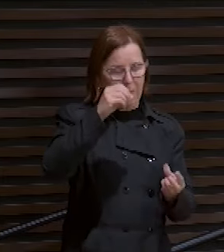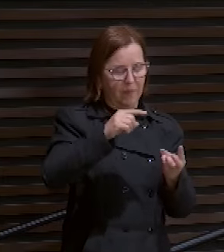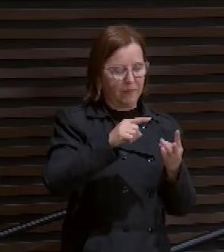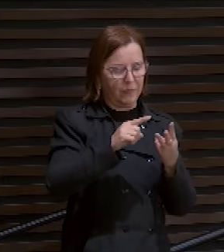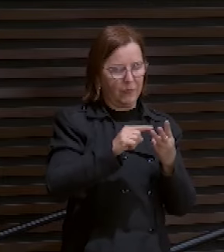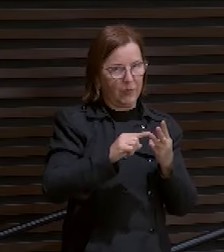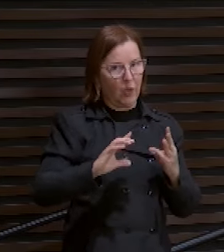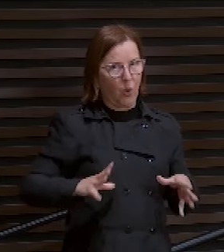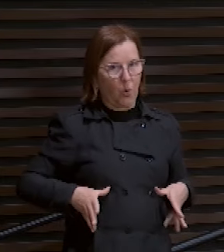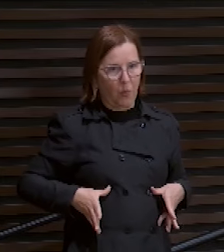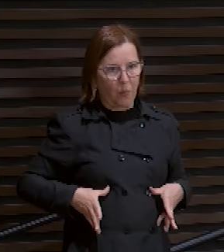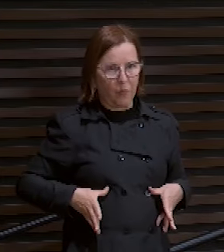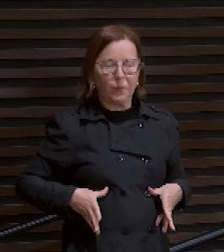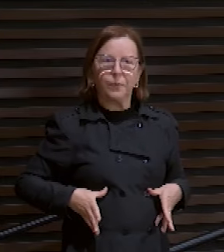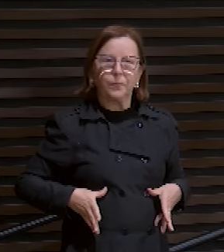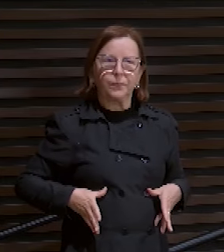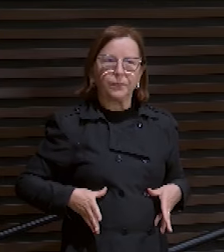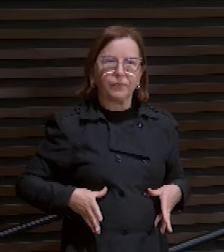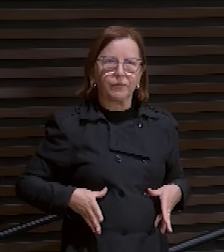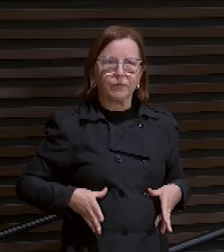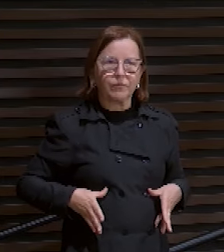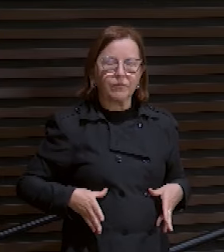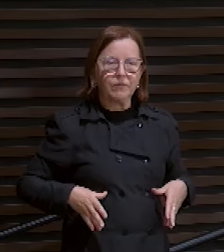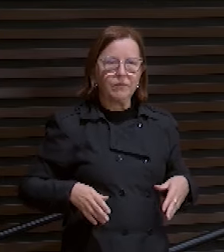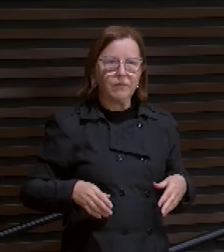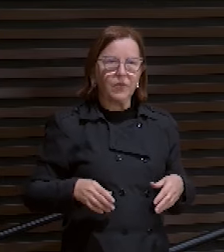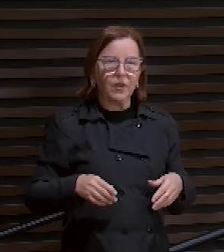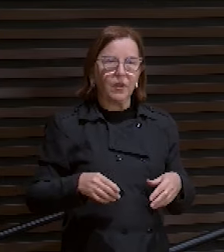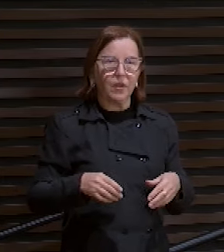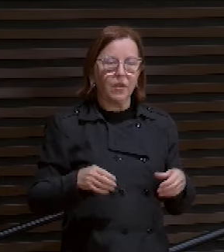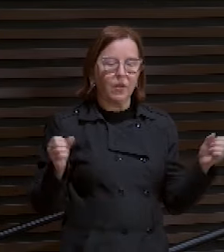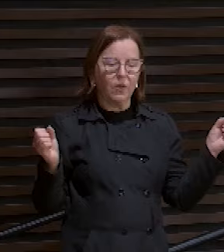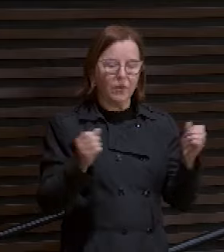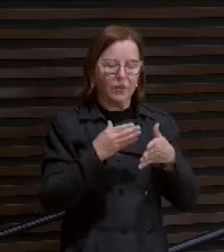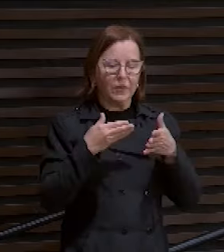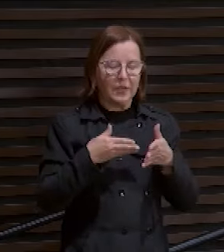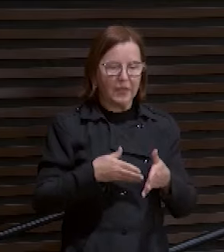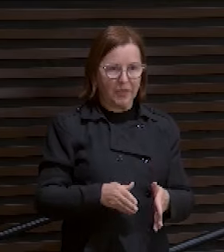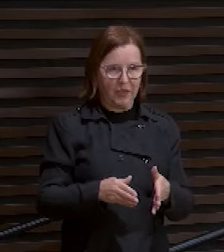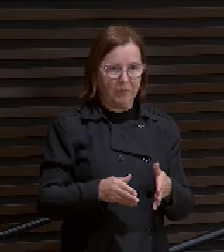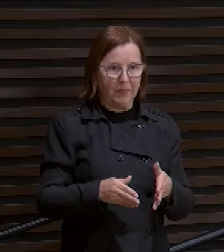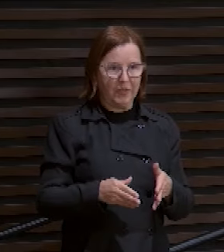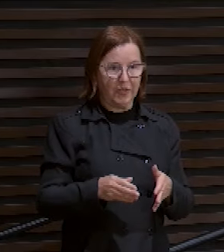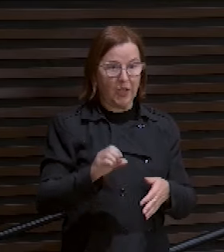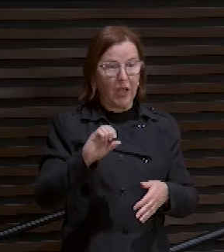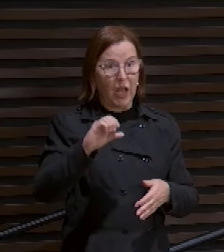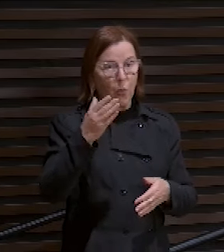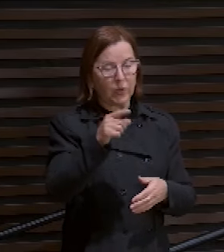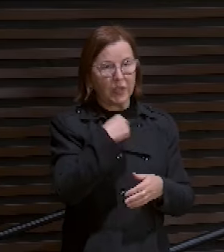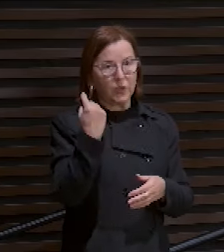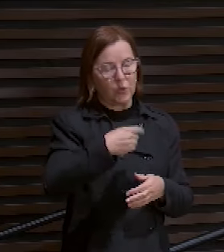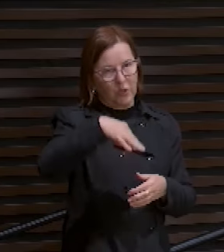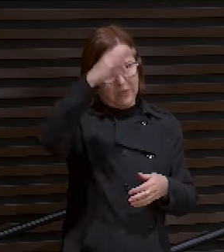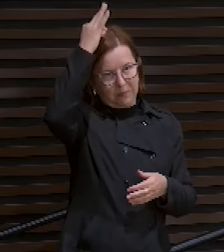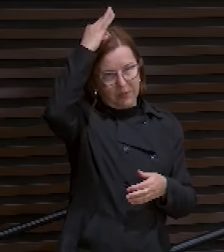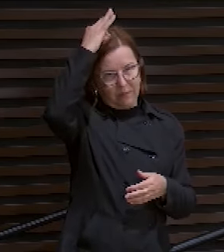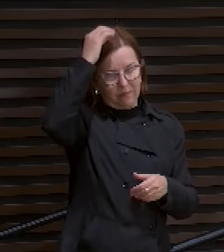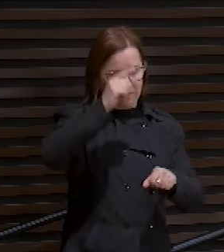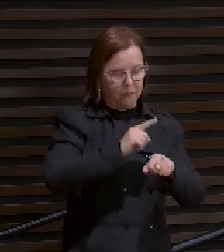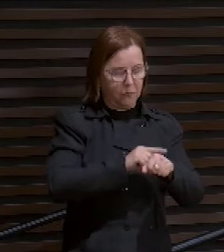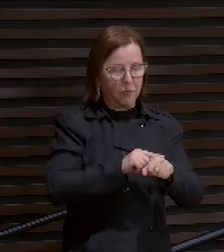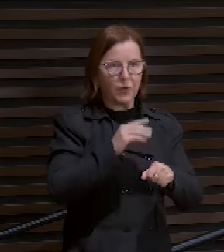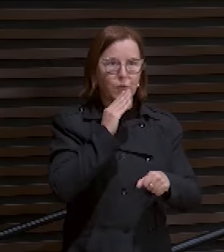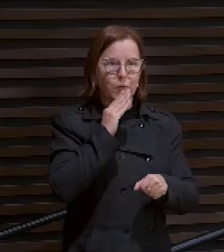corpo. A regeneração, o novo nascimento se dá no nosso espírito. Quando eu conheço o Evangelho.